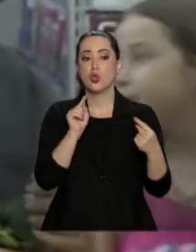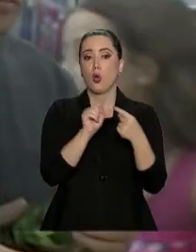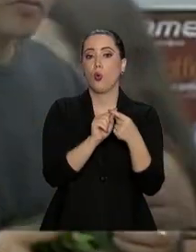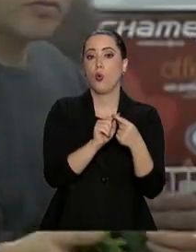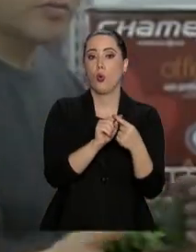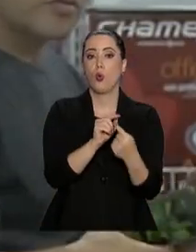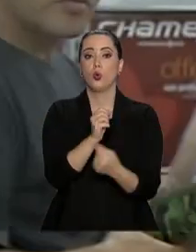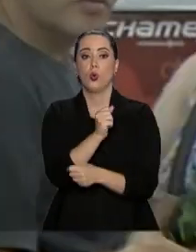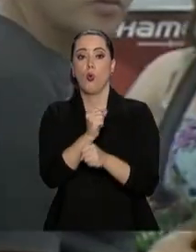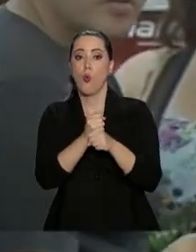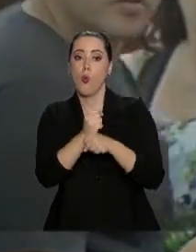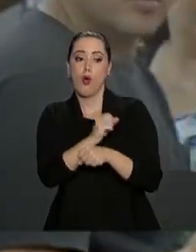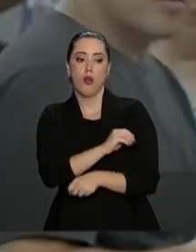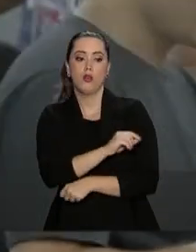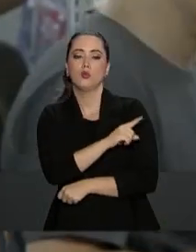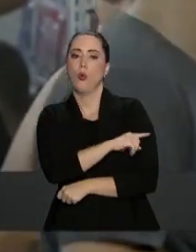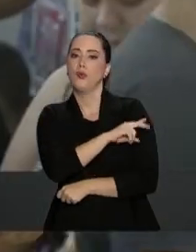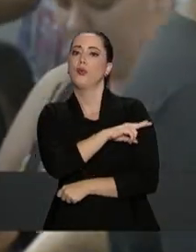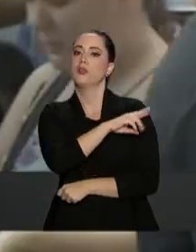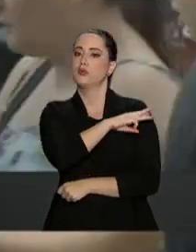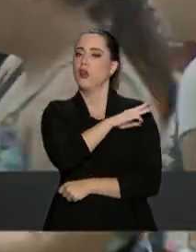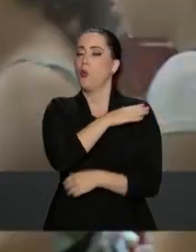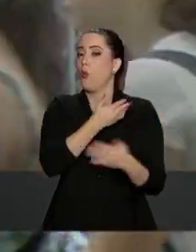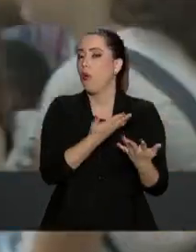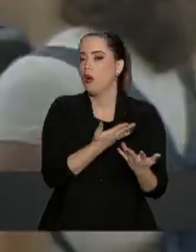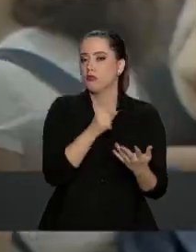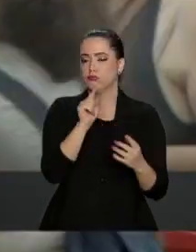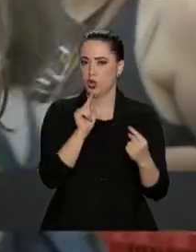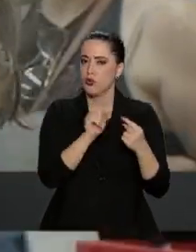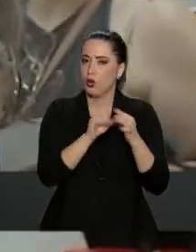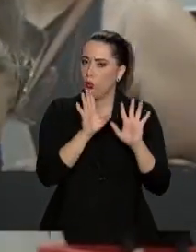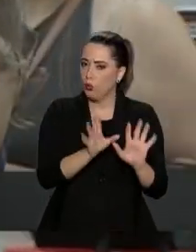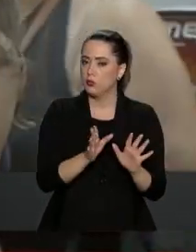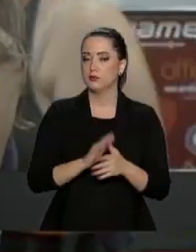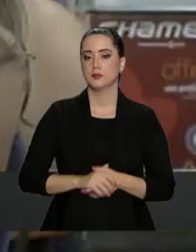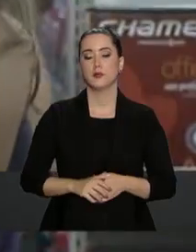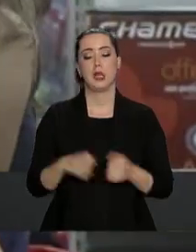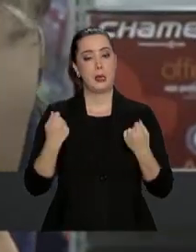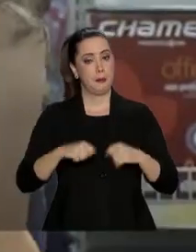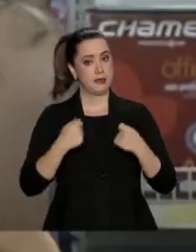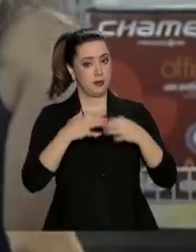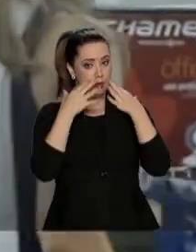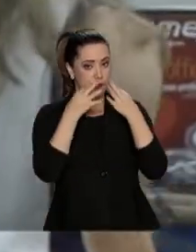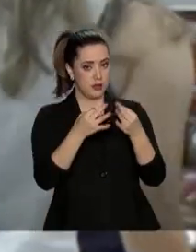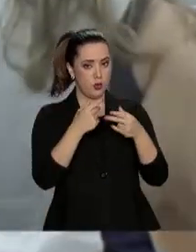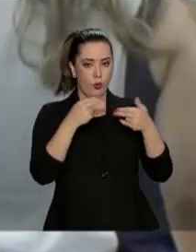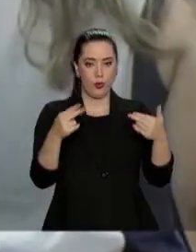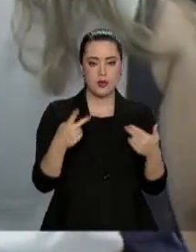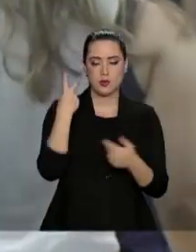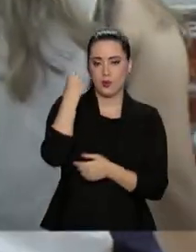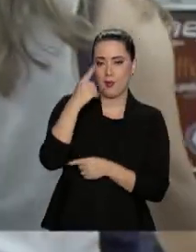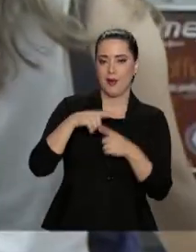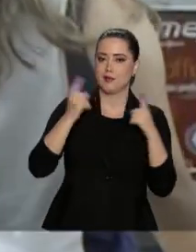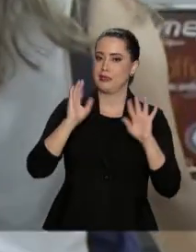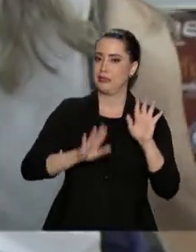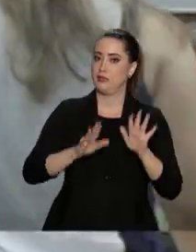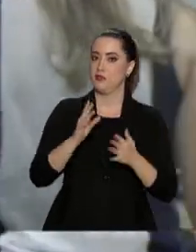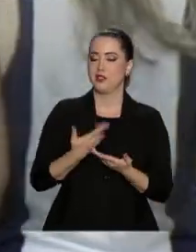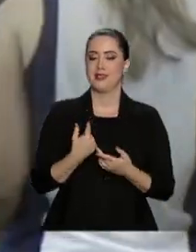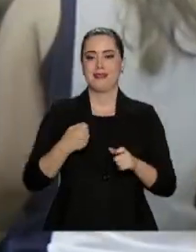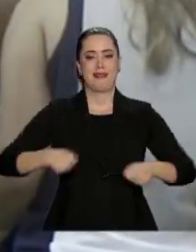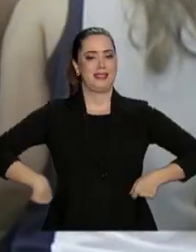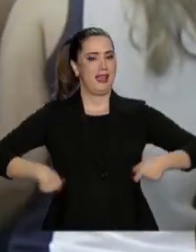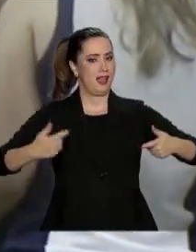Além do material escolar, os pais devem ficar atentos nessa época do ano para algumas situações que são comuns, mas que podem gerar cobranças e